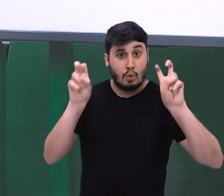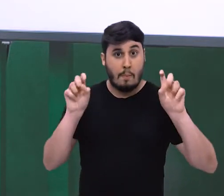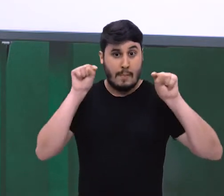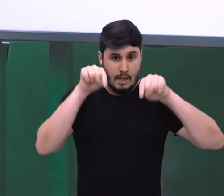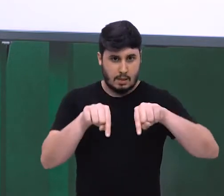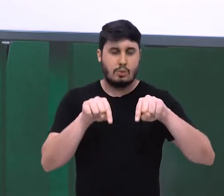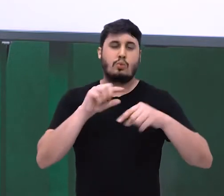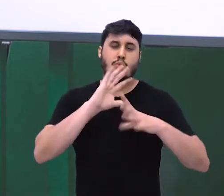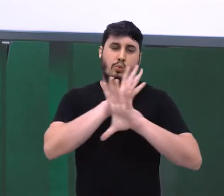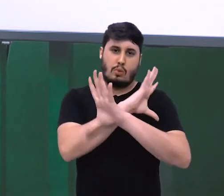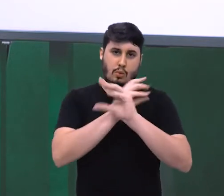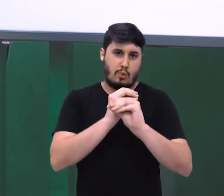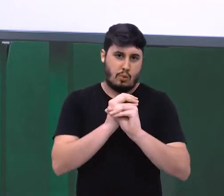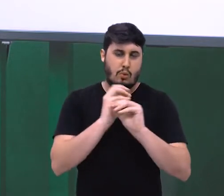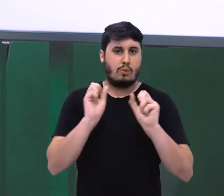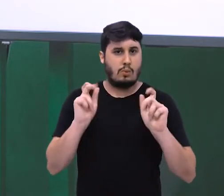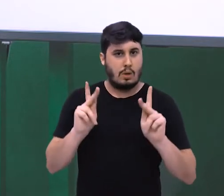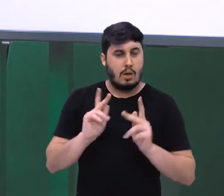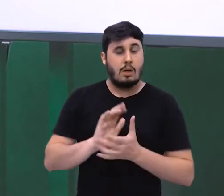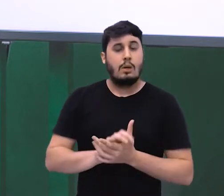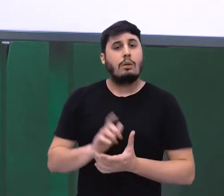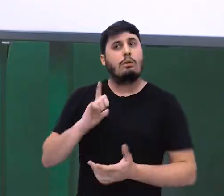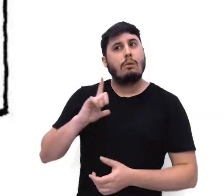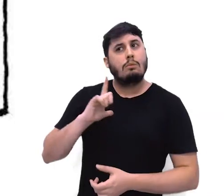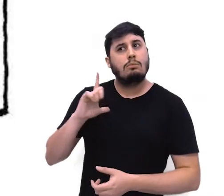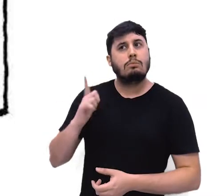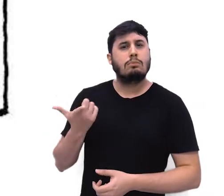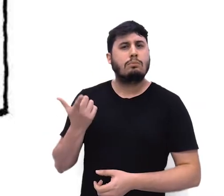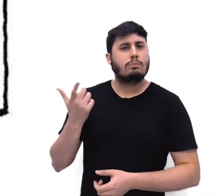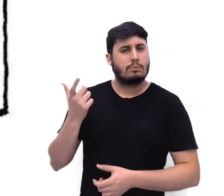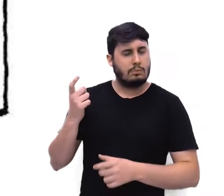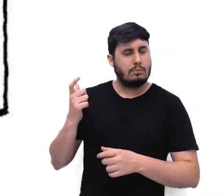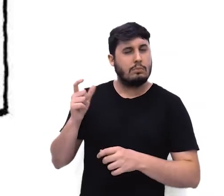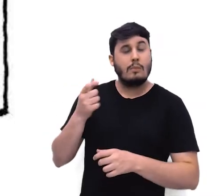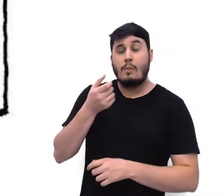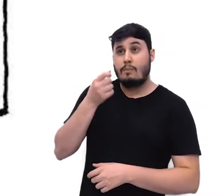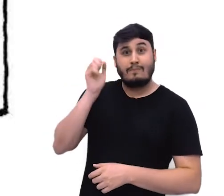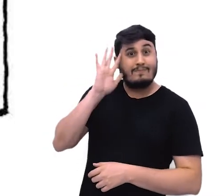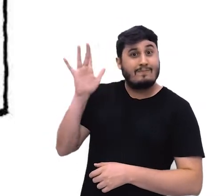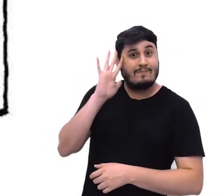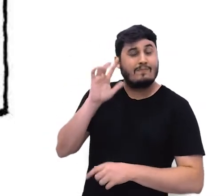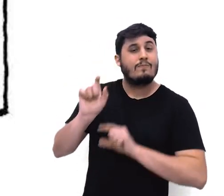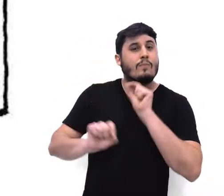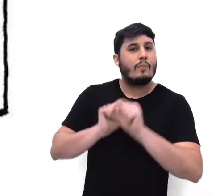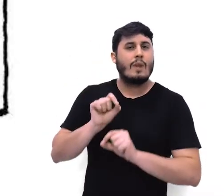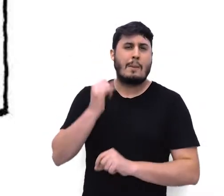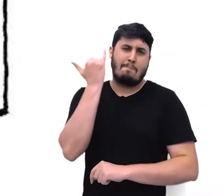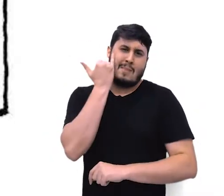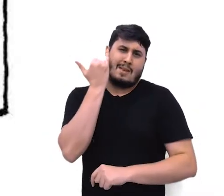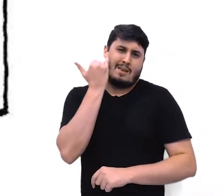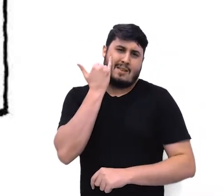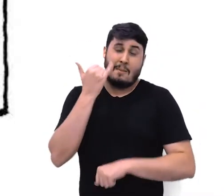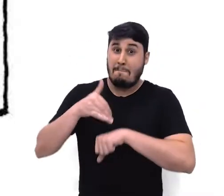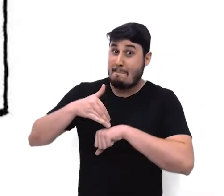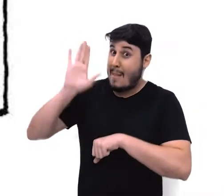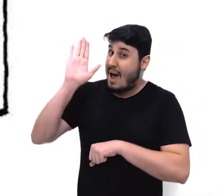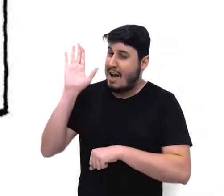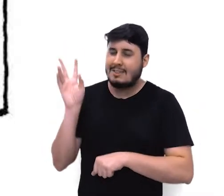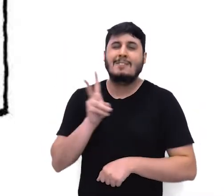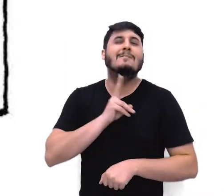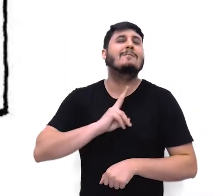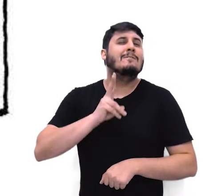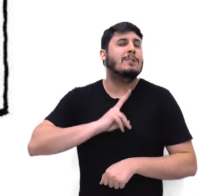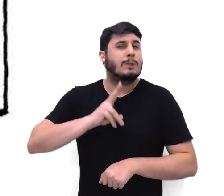aqui um pensamento. A preguiça é a mãe de todos os vícios, mas